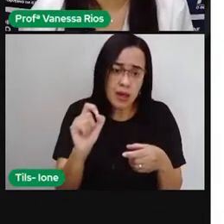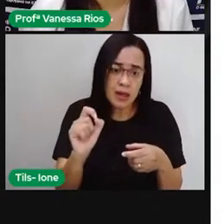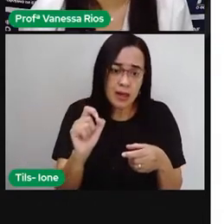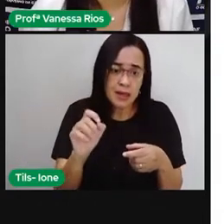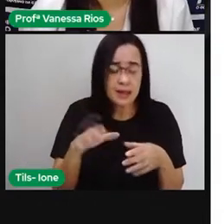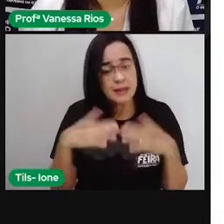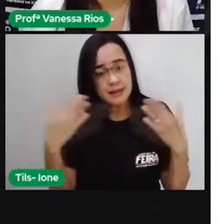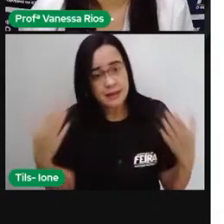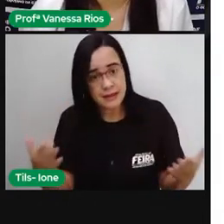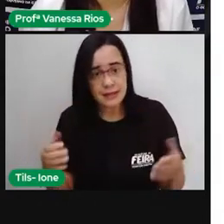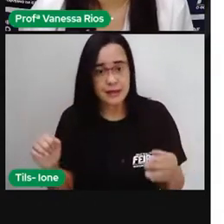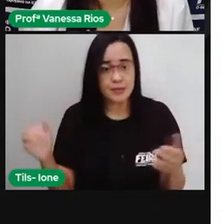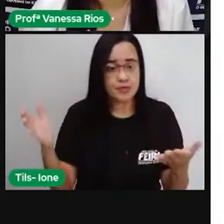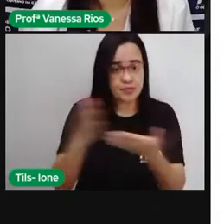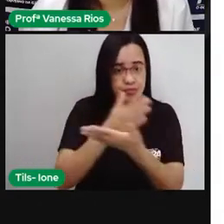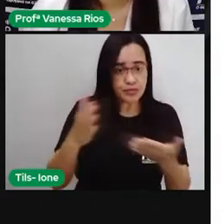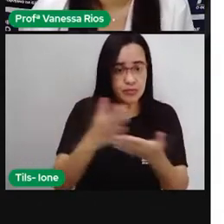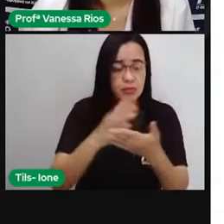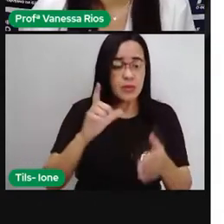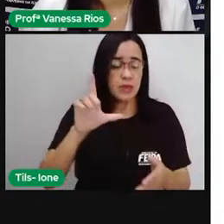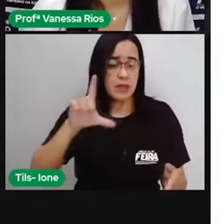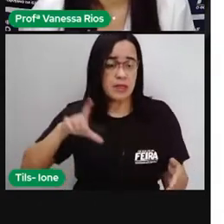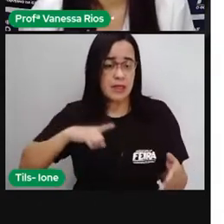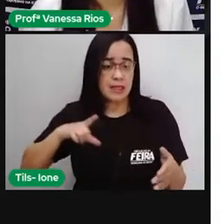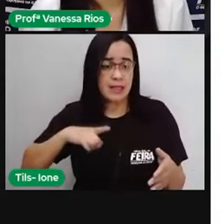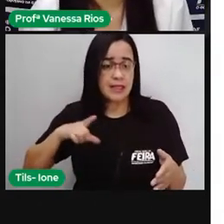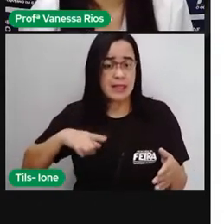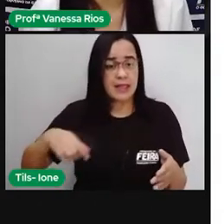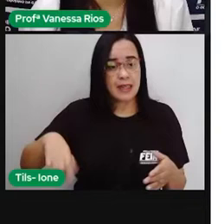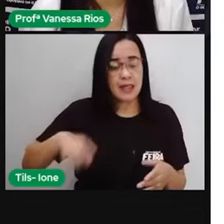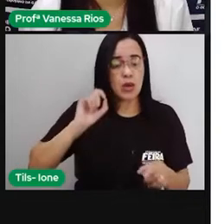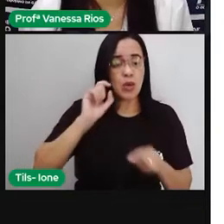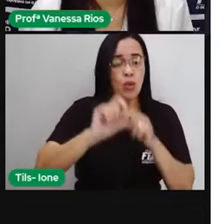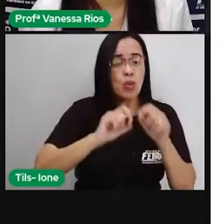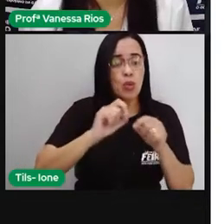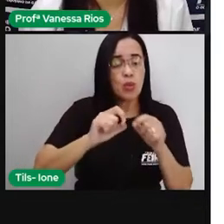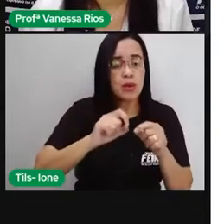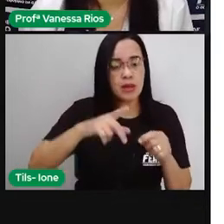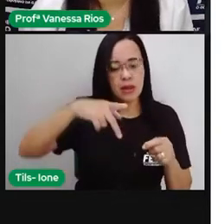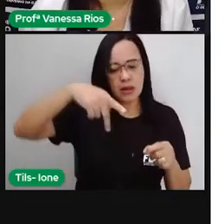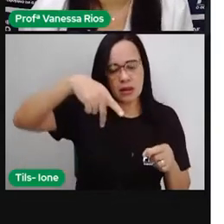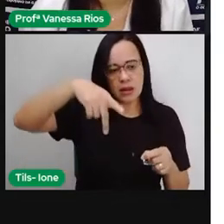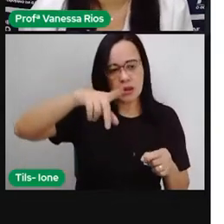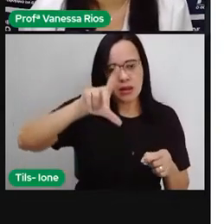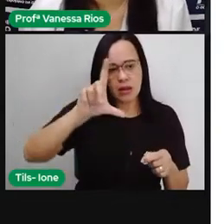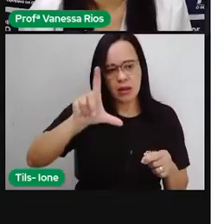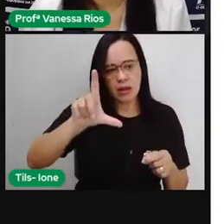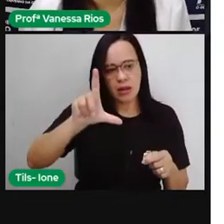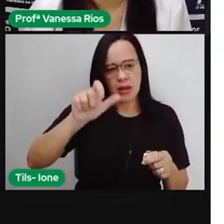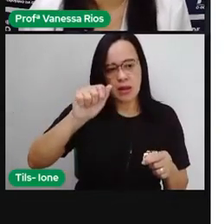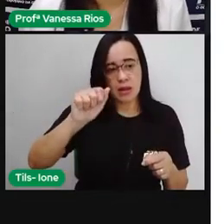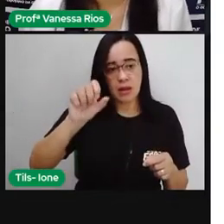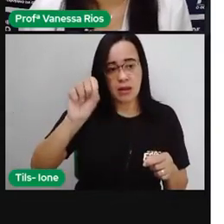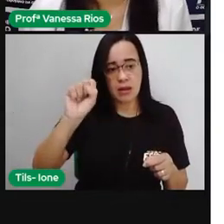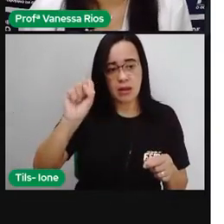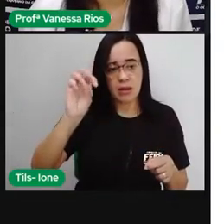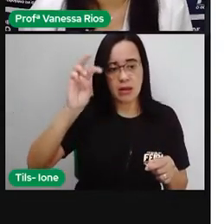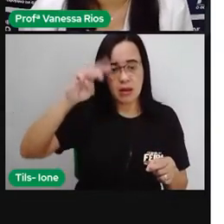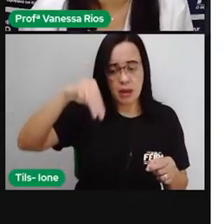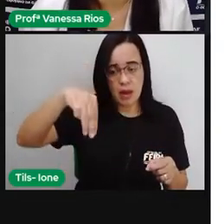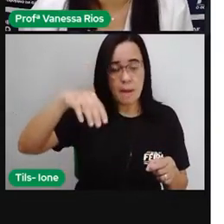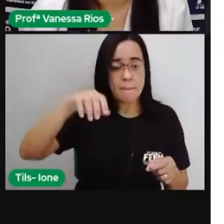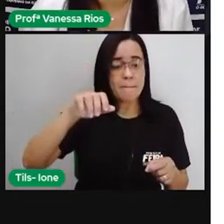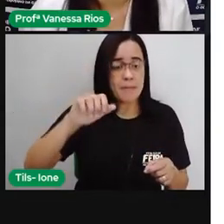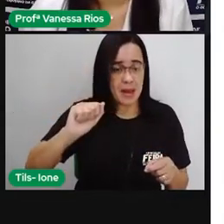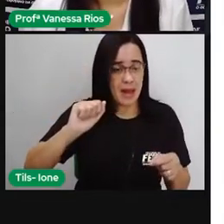o sangue é formado pelo plasma, que é a parte líquida do sangue, contém aí dentro dessa parte líquida diversas